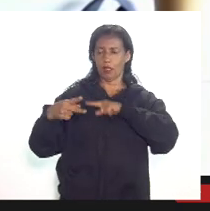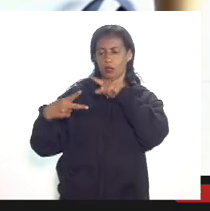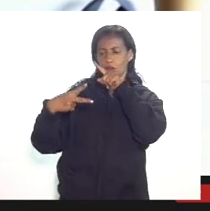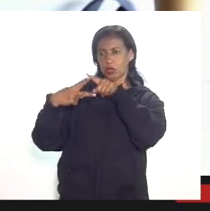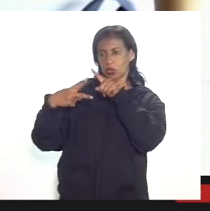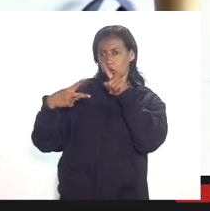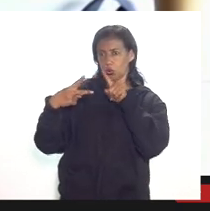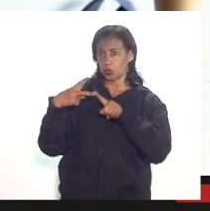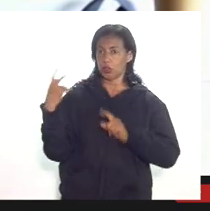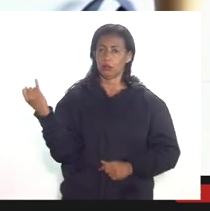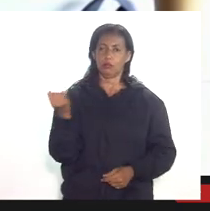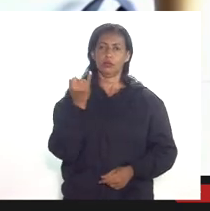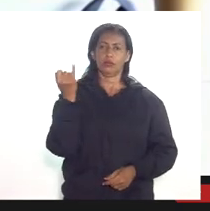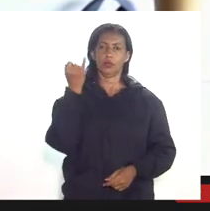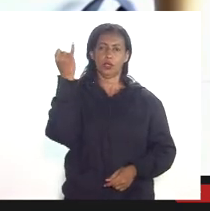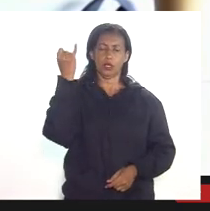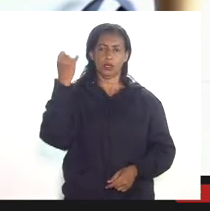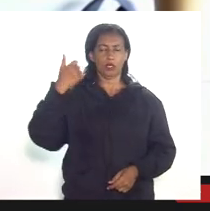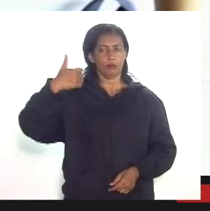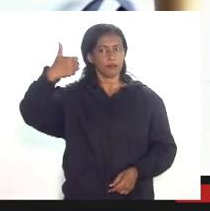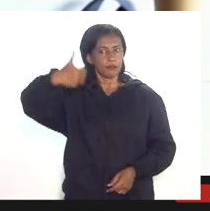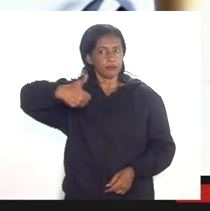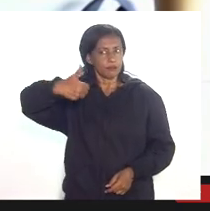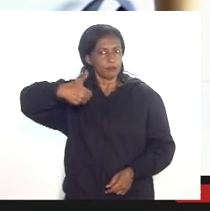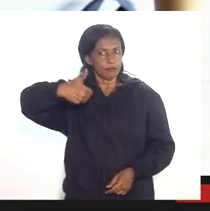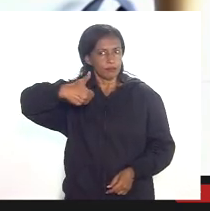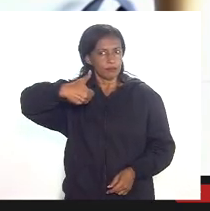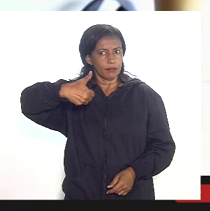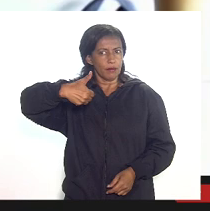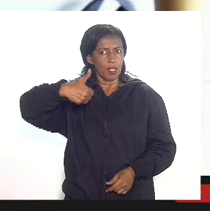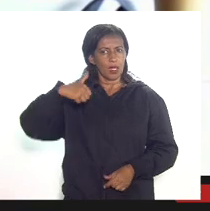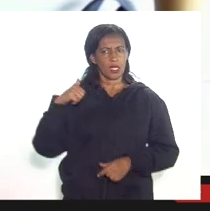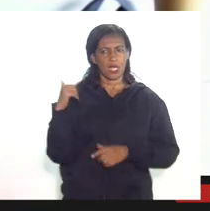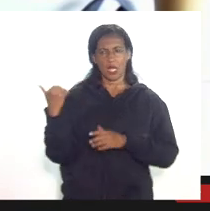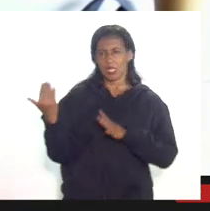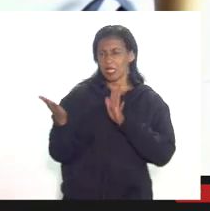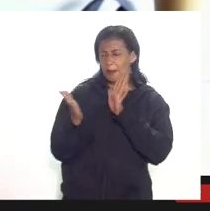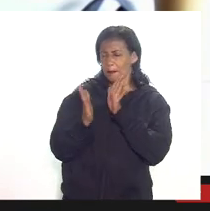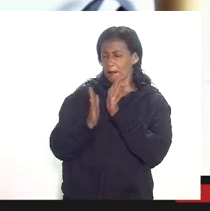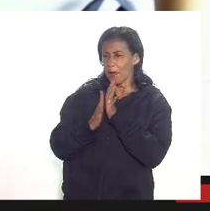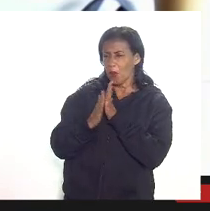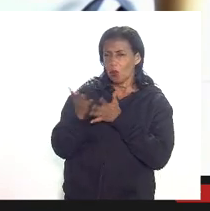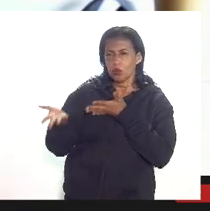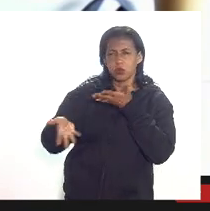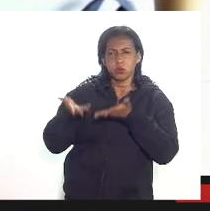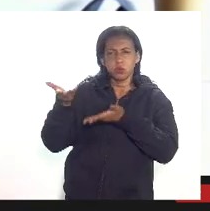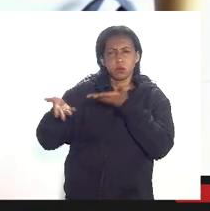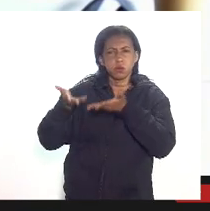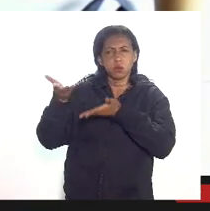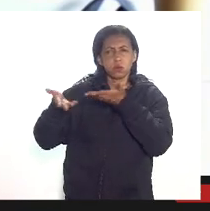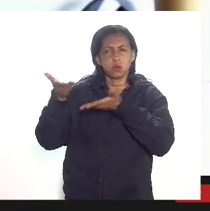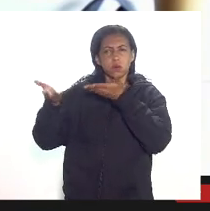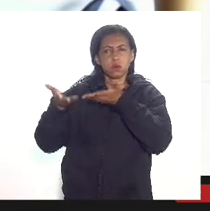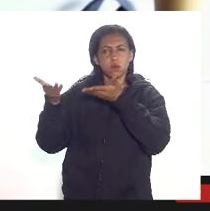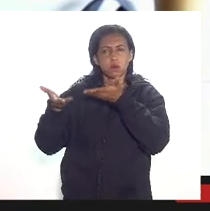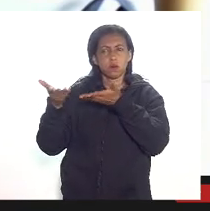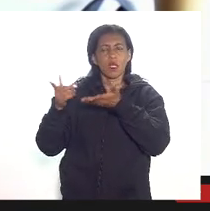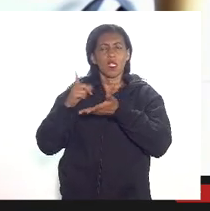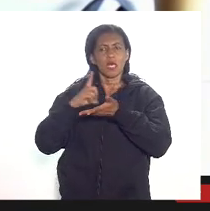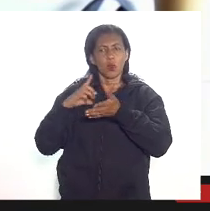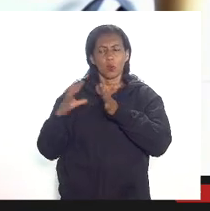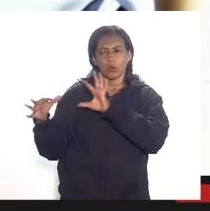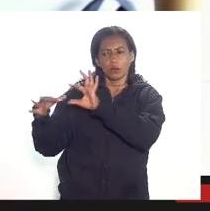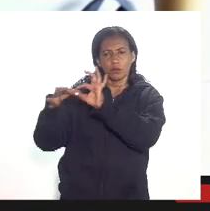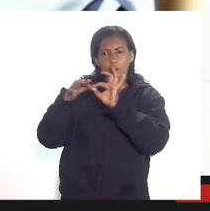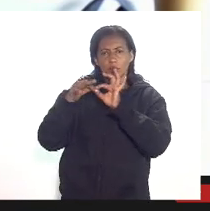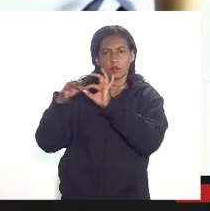funções uma é ser propositiva e que haja conciliação